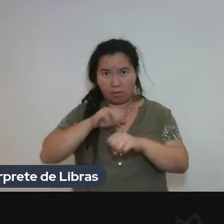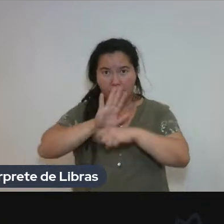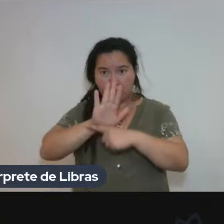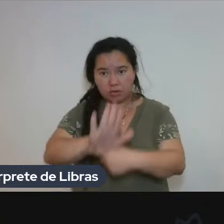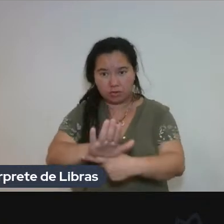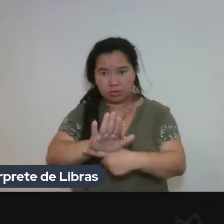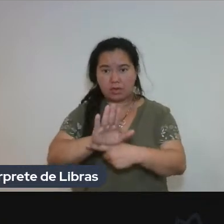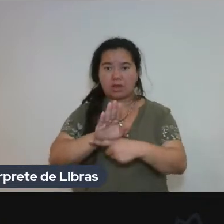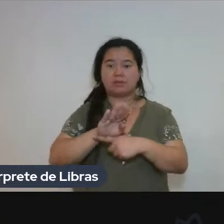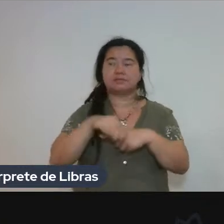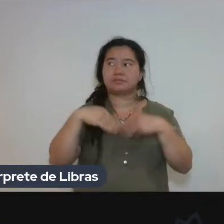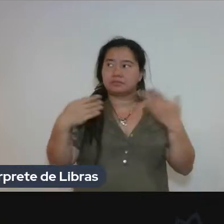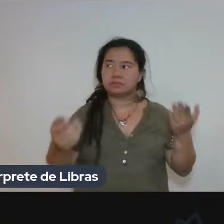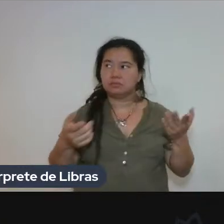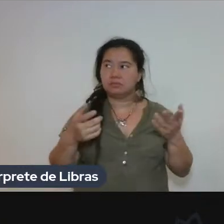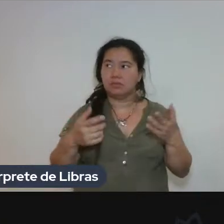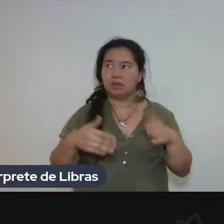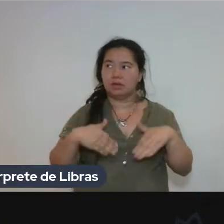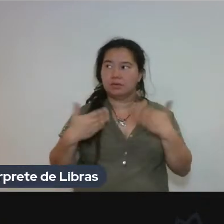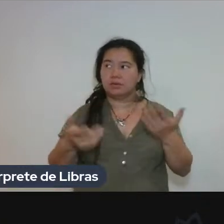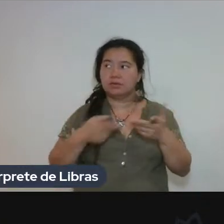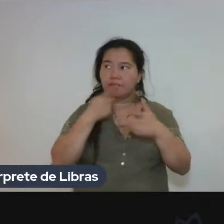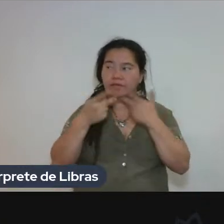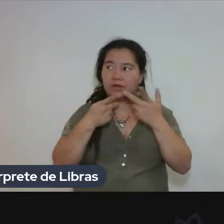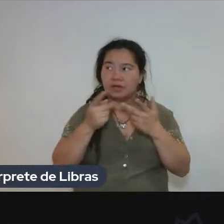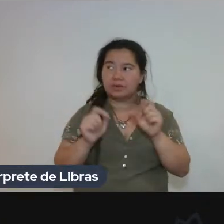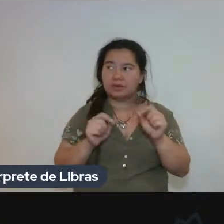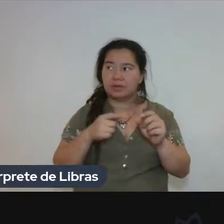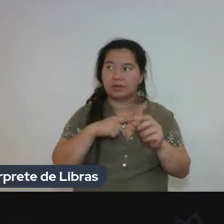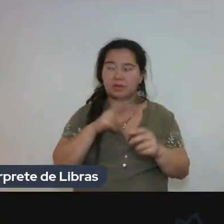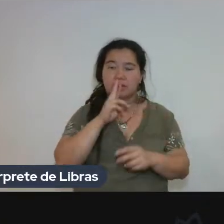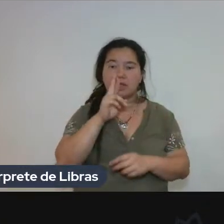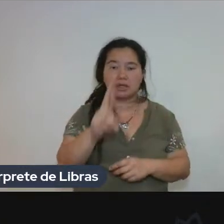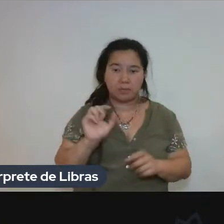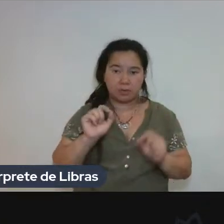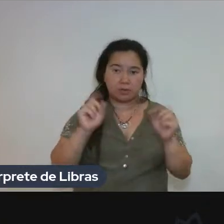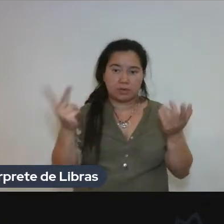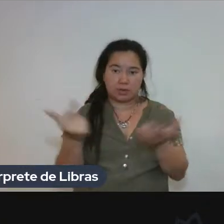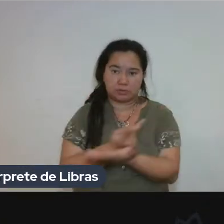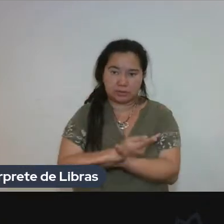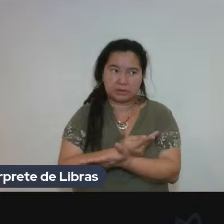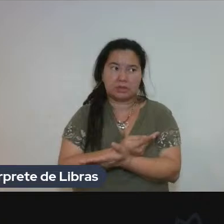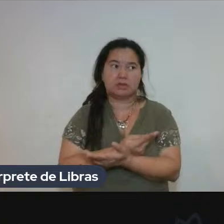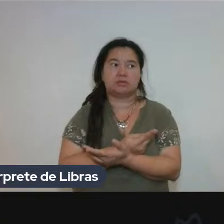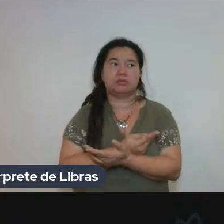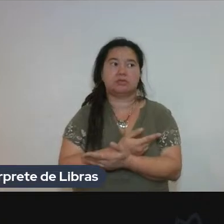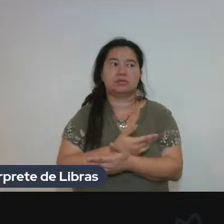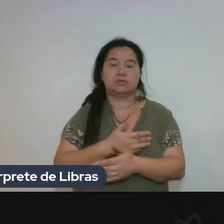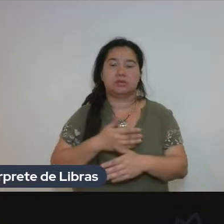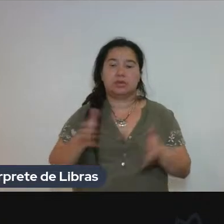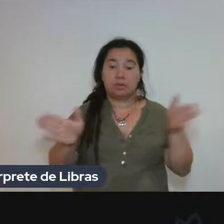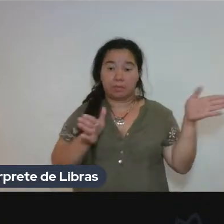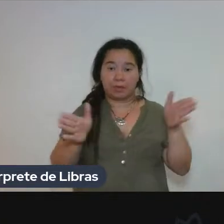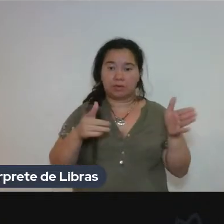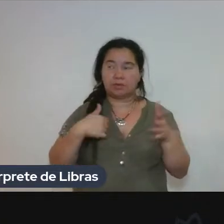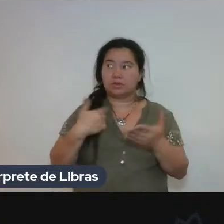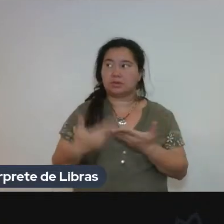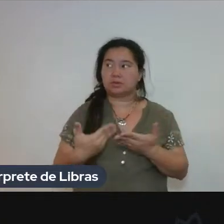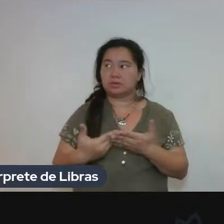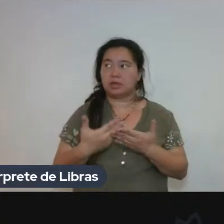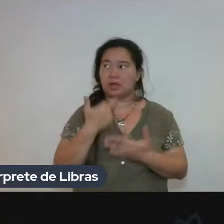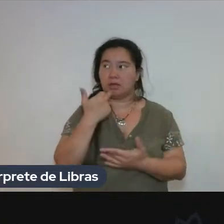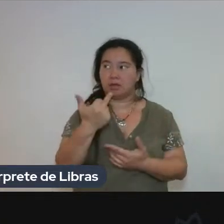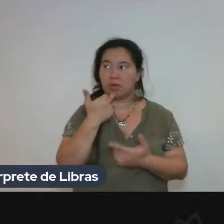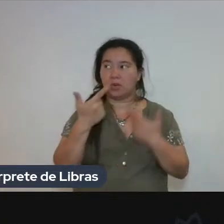Então, quando eu fiz, foi mais um tom de resposta para o que aconteceu, para episódios que eu via acontecendo constantemente, quando eu usava idiomas, eu estudei